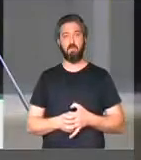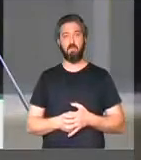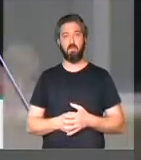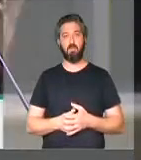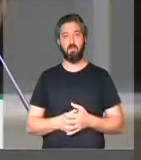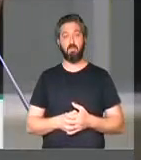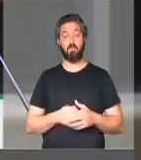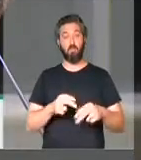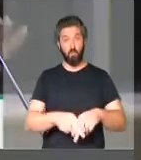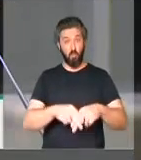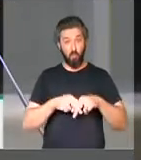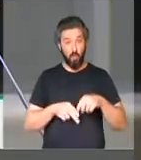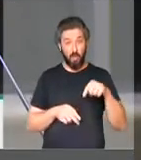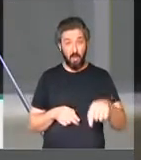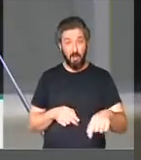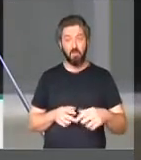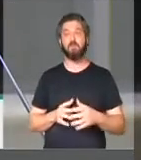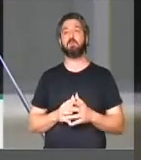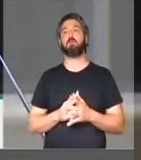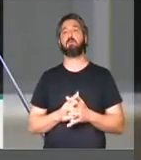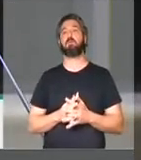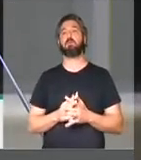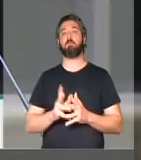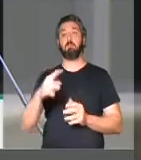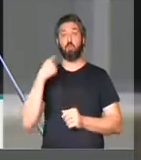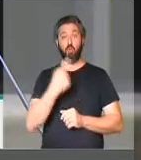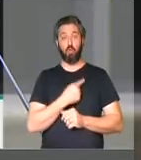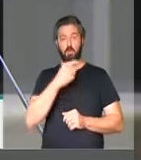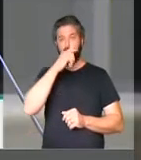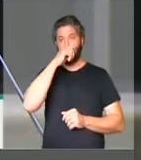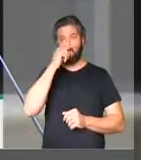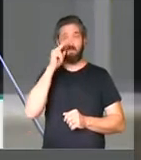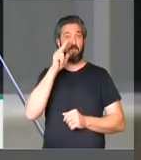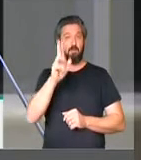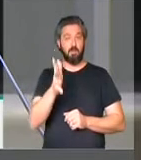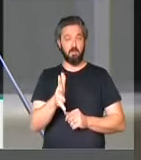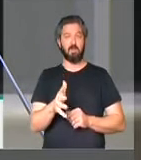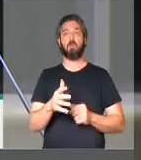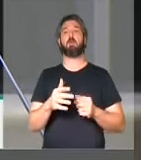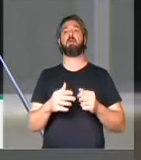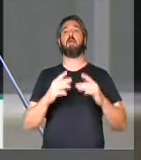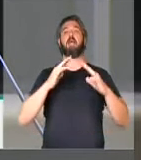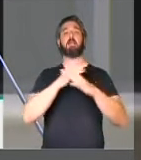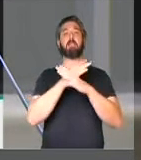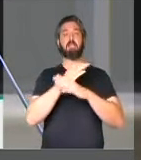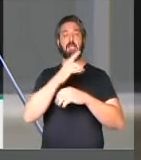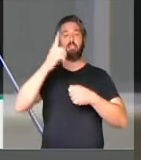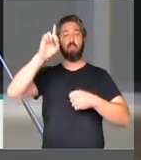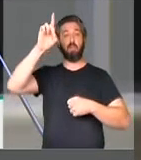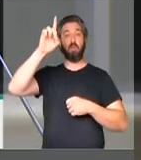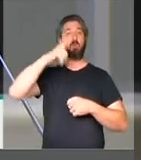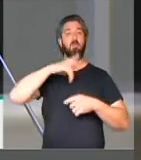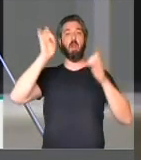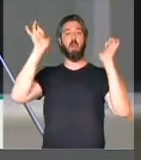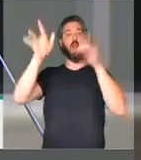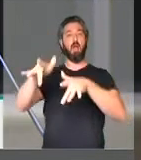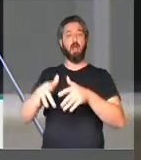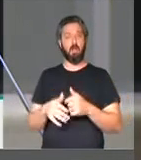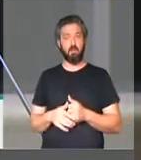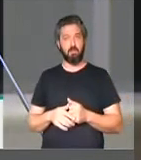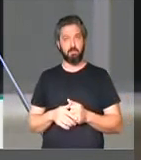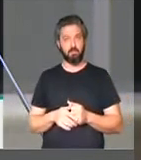E por conta disso, nós estamos vendo uma cidade de Deus abandonada,